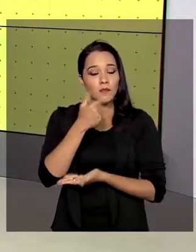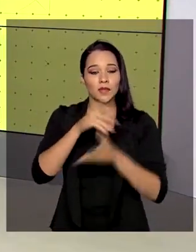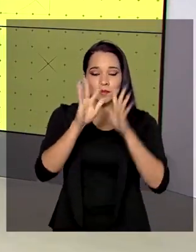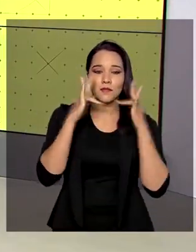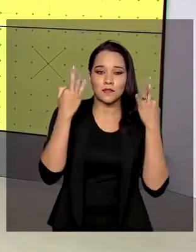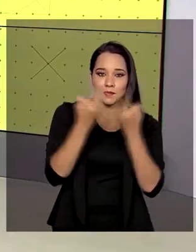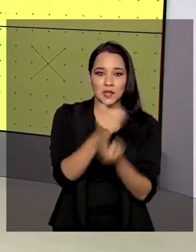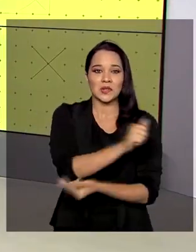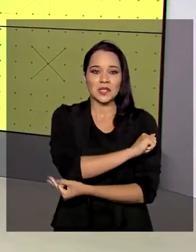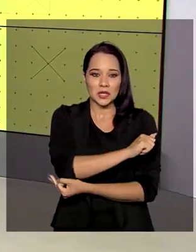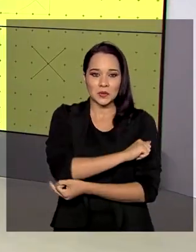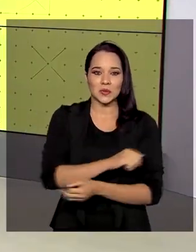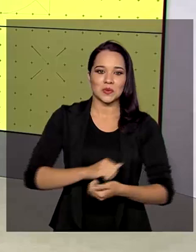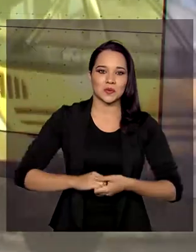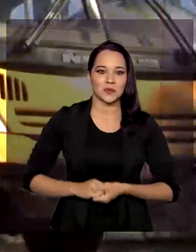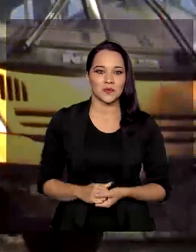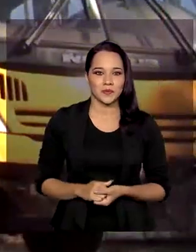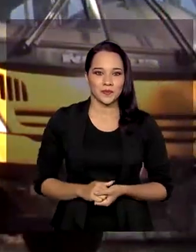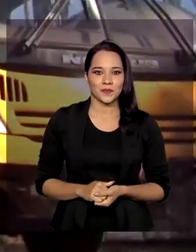famílias dos alunos.